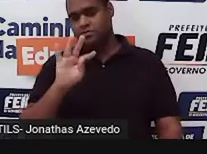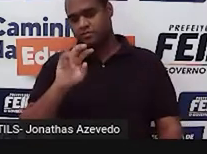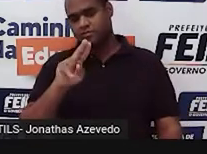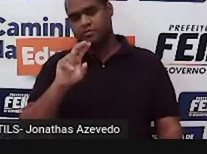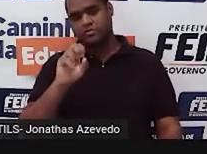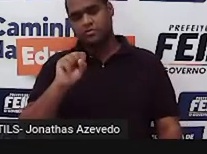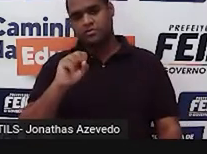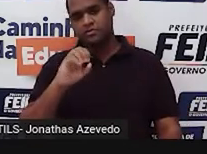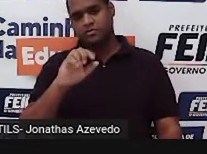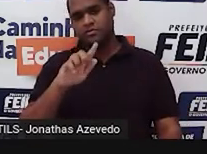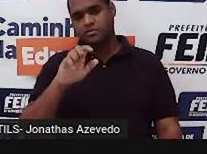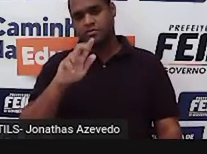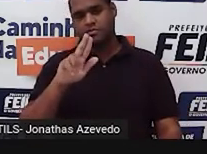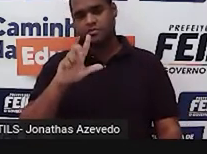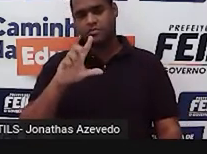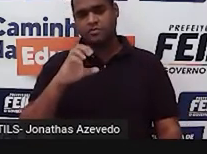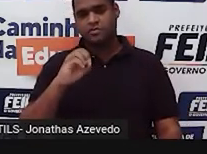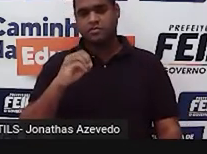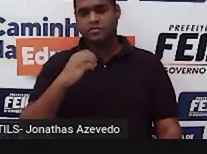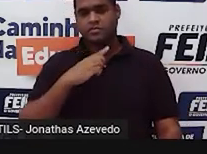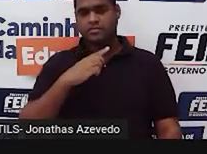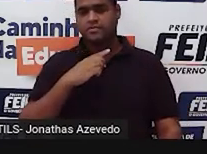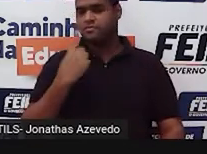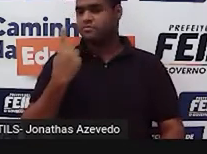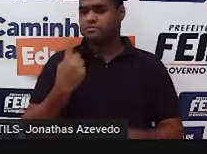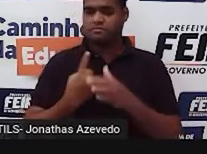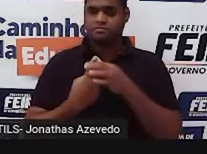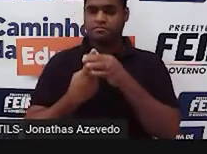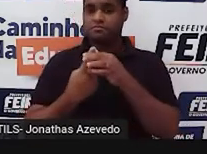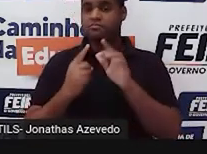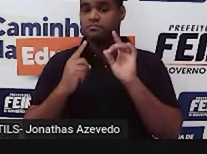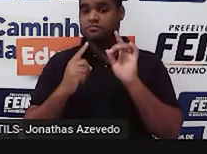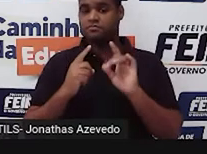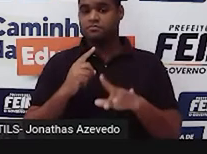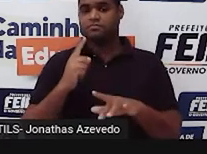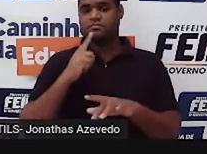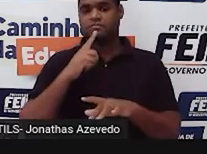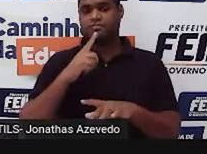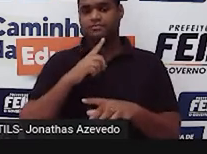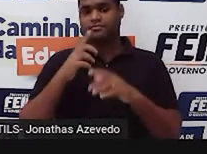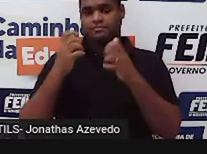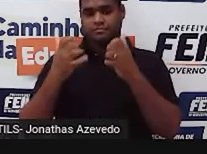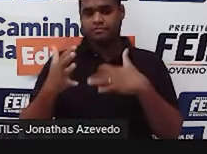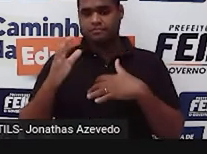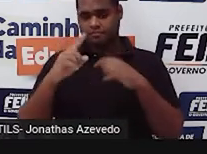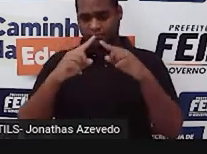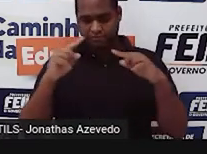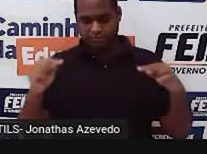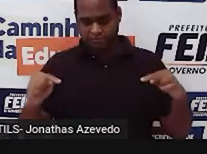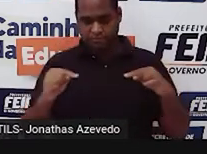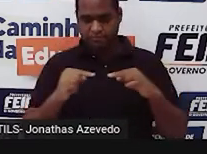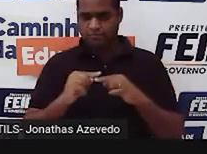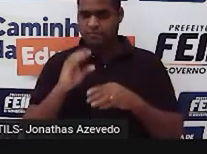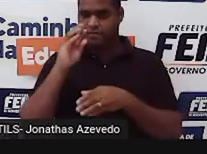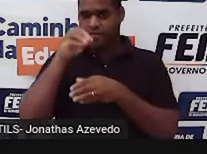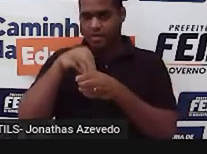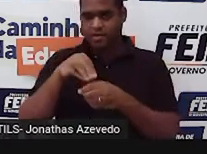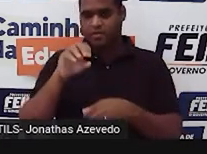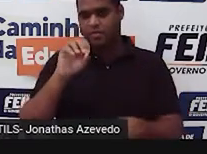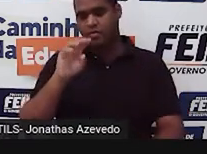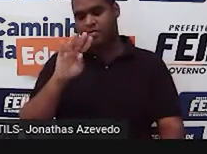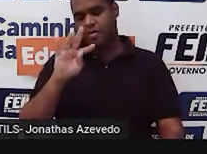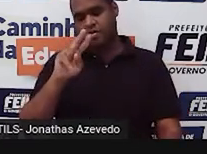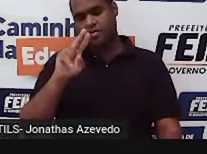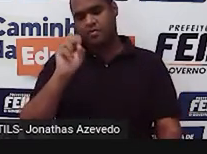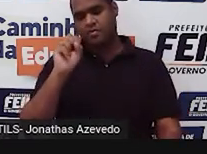triângulo que tem apenas um ângulo interno obtuso. Medindo de